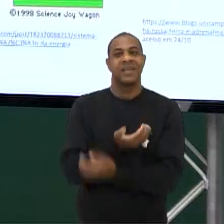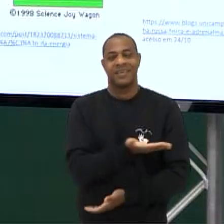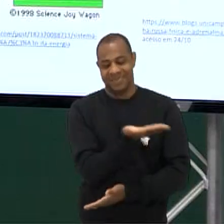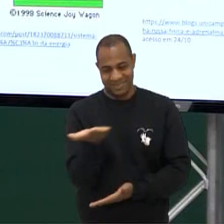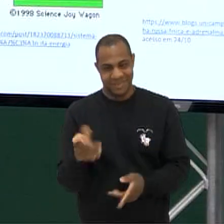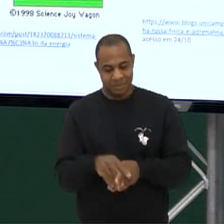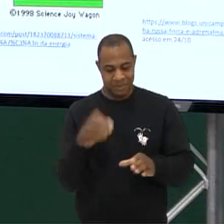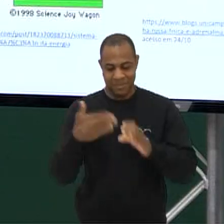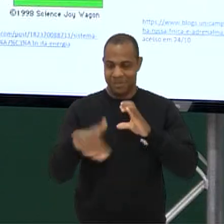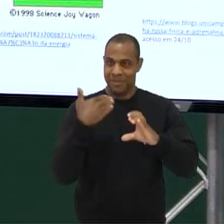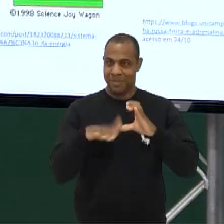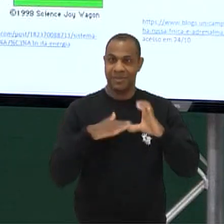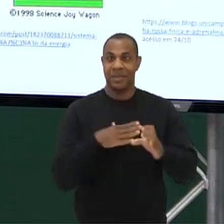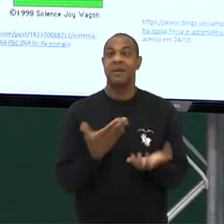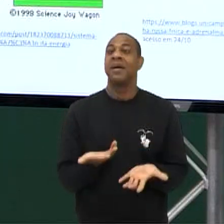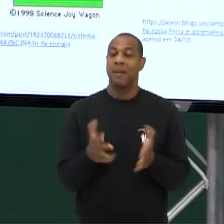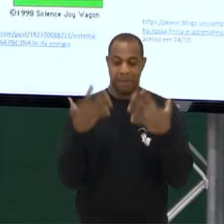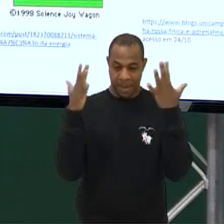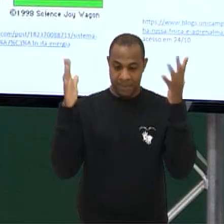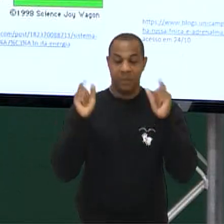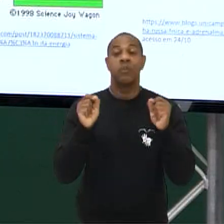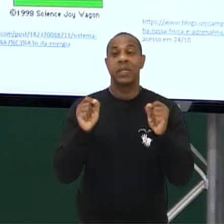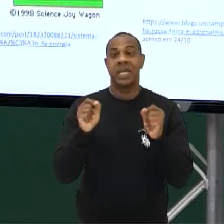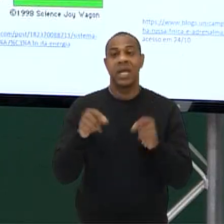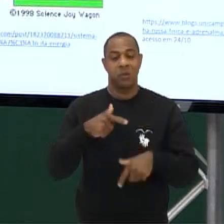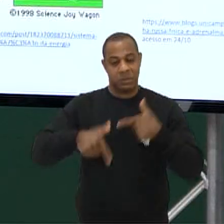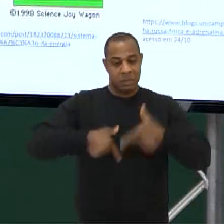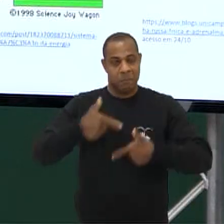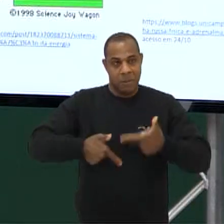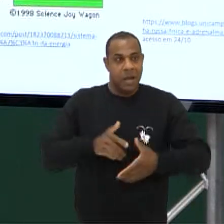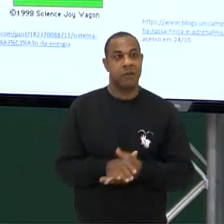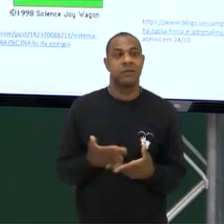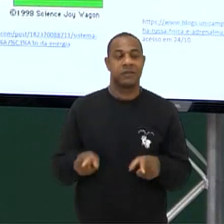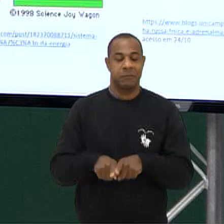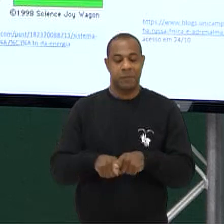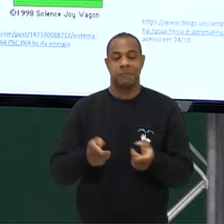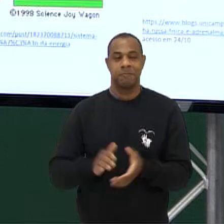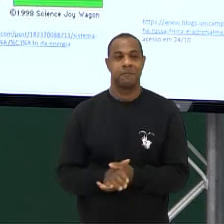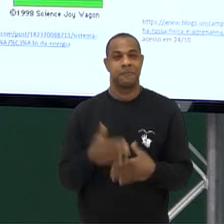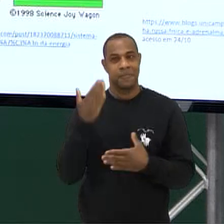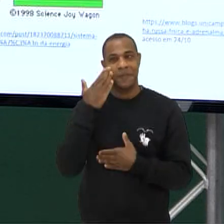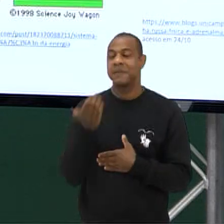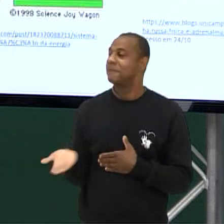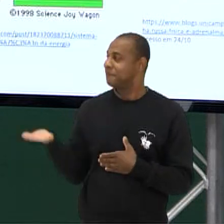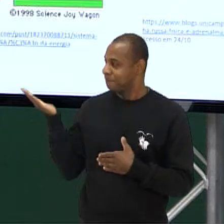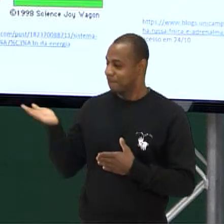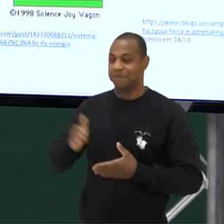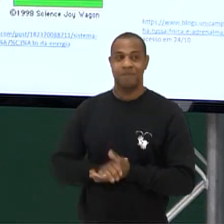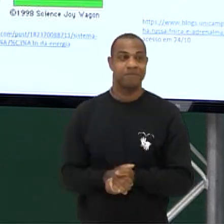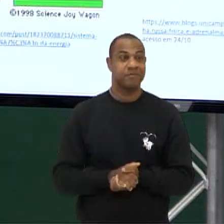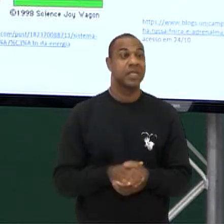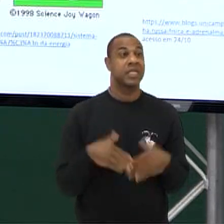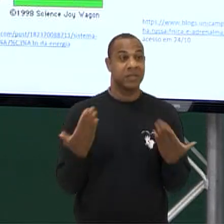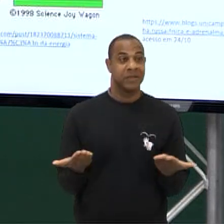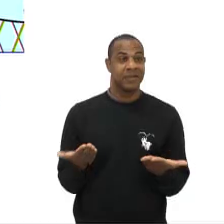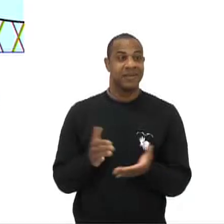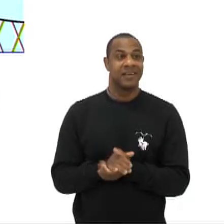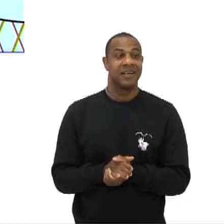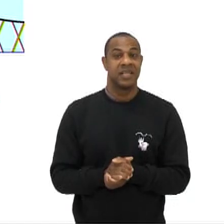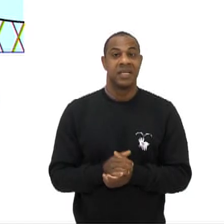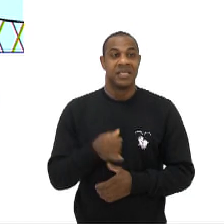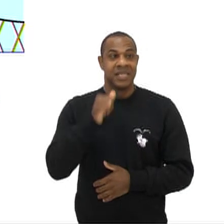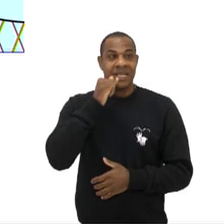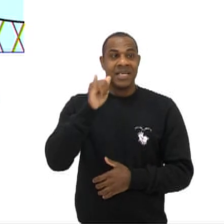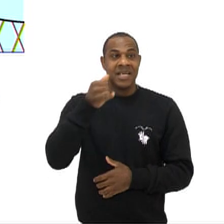elogiando o nosso trabalho Isso é muito interessante O pessoal e como eu falei De todo o estado praticamente falando conosco Bem, vamos lá As